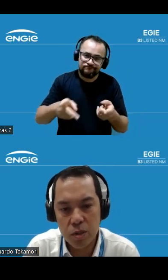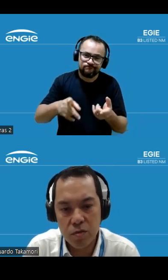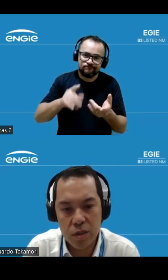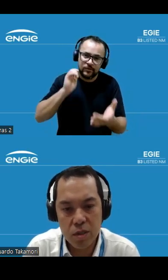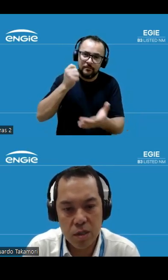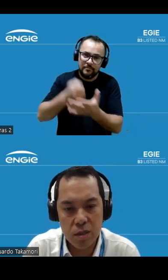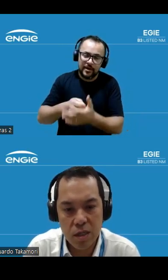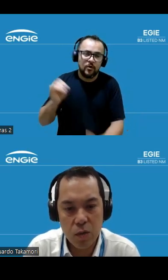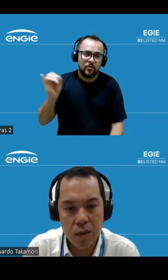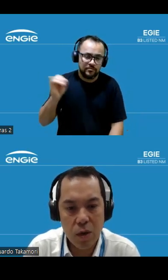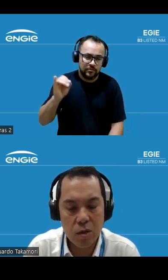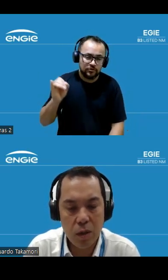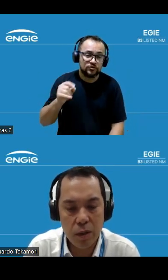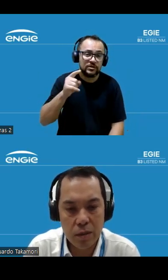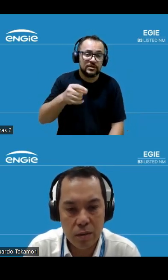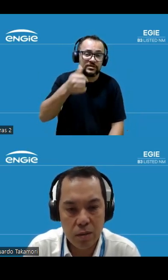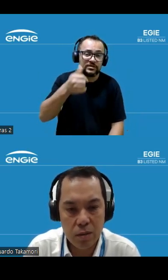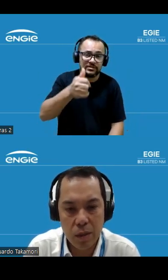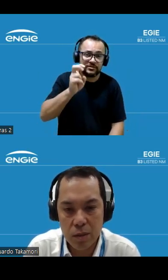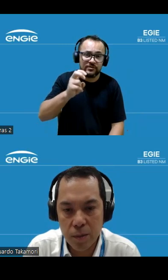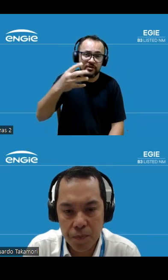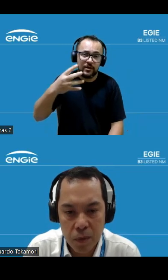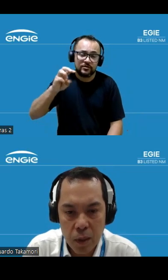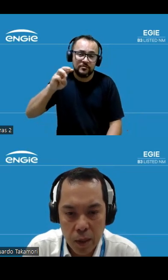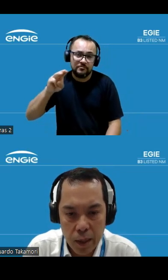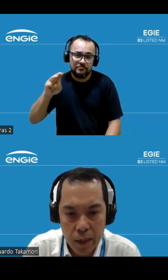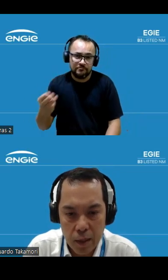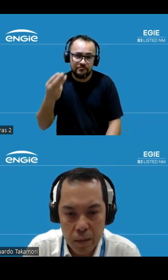positivo aqui de 154 milhões de EBITDA.